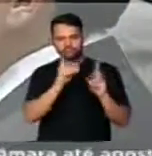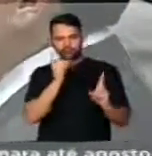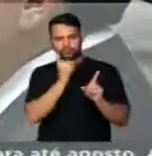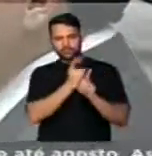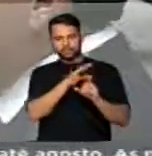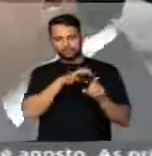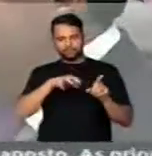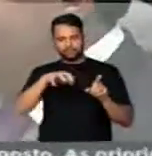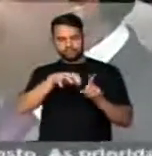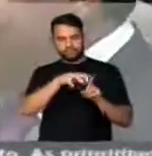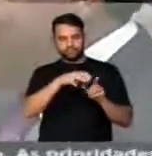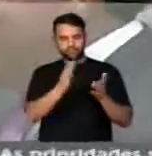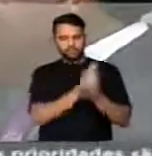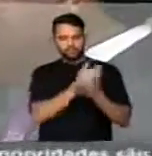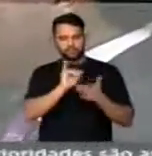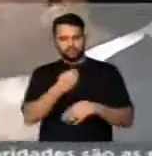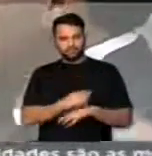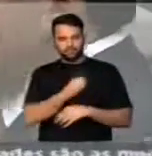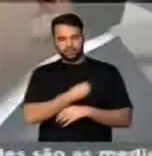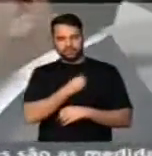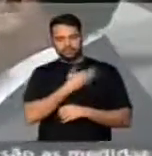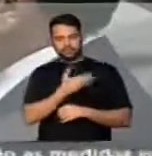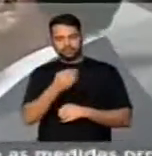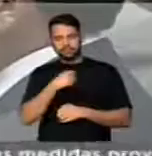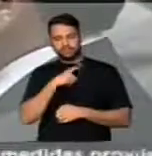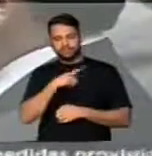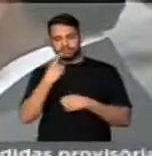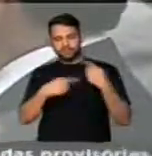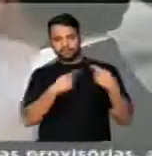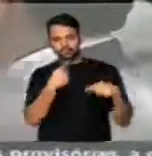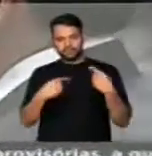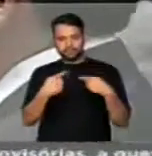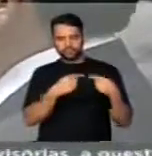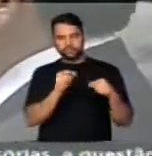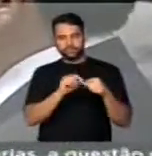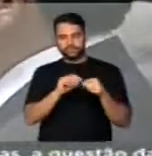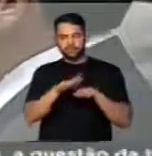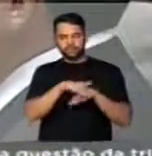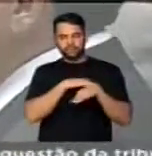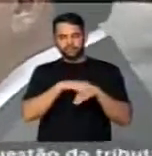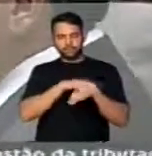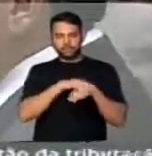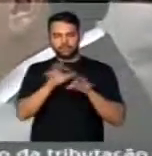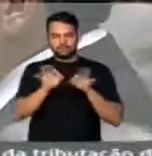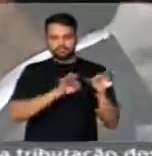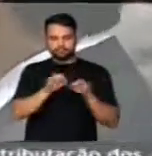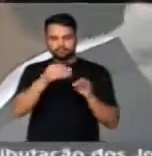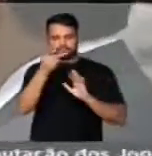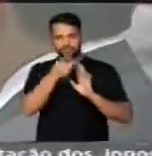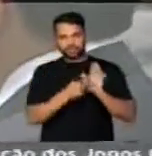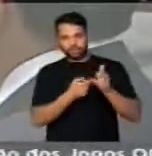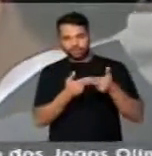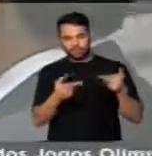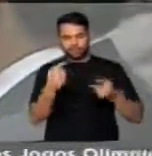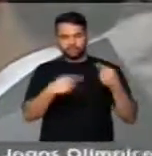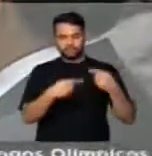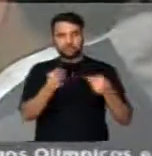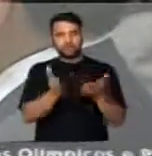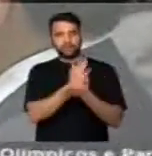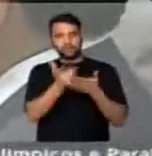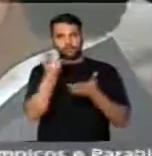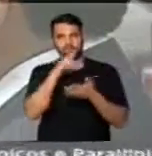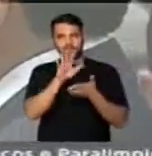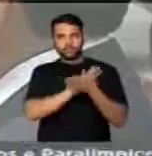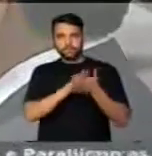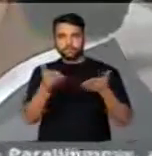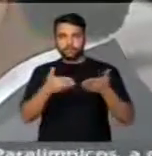manchas urbanas. Nós vamos ter oportunidade de discutir e dialogar entre planejamento e projetos para garantir,